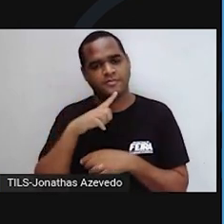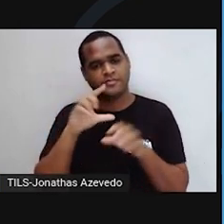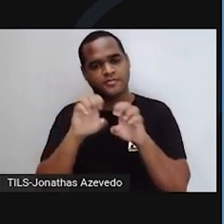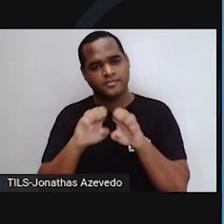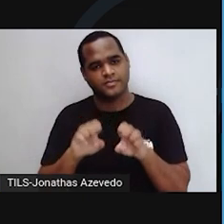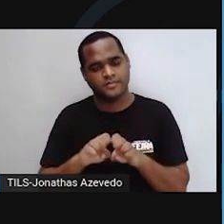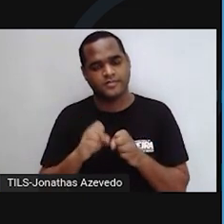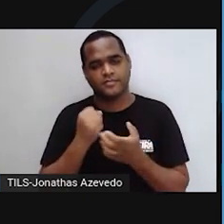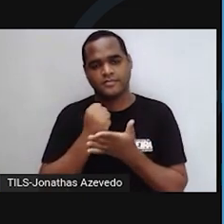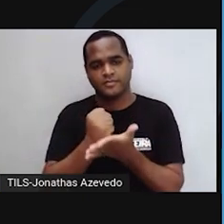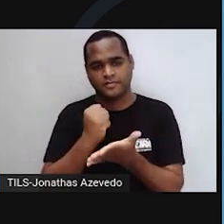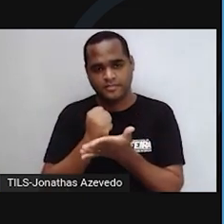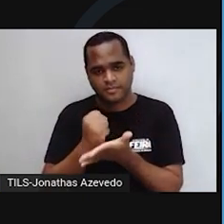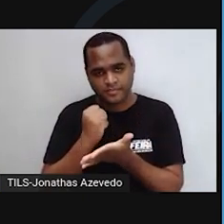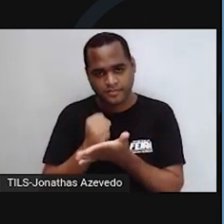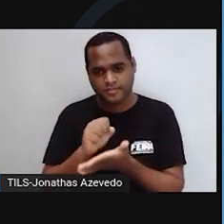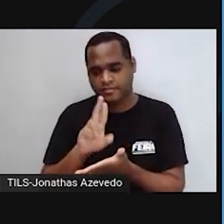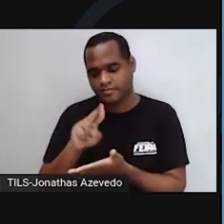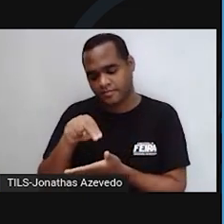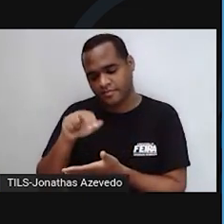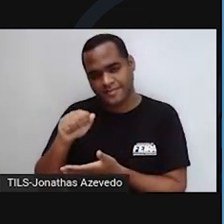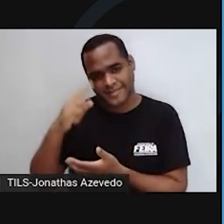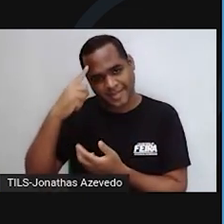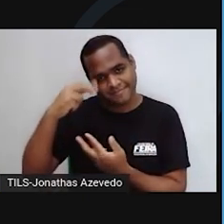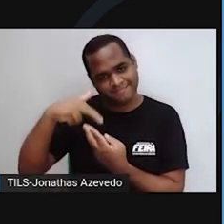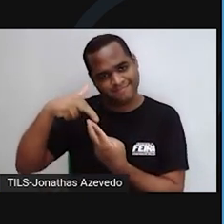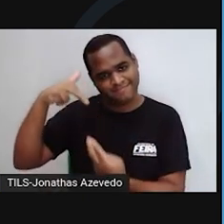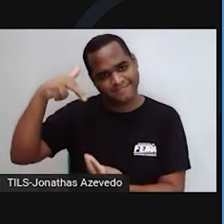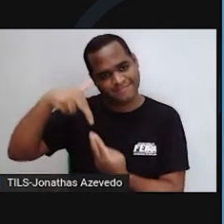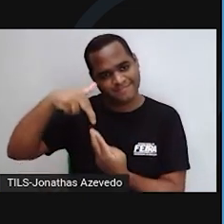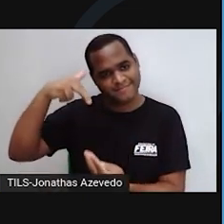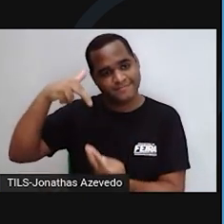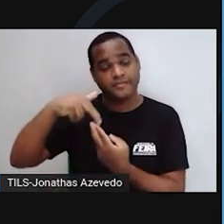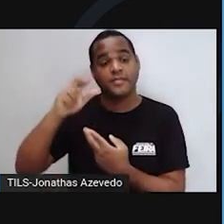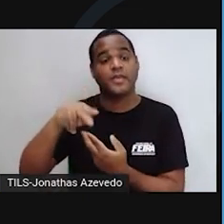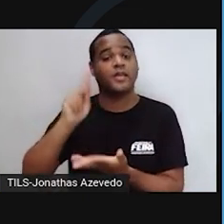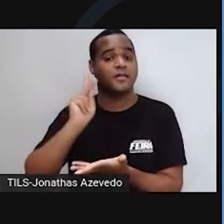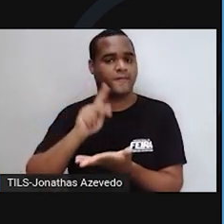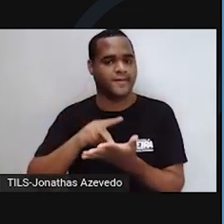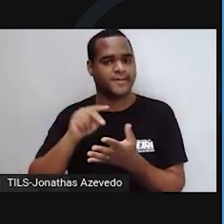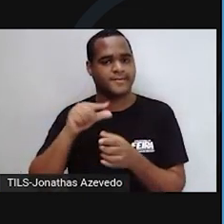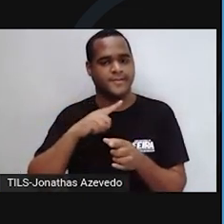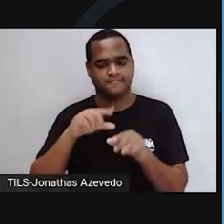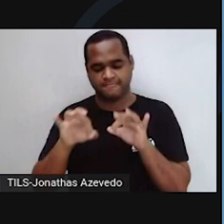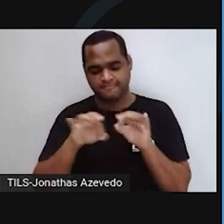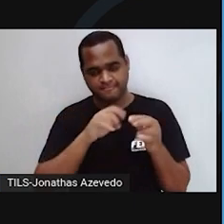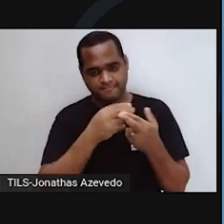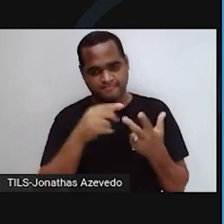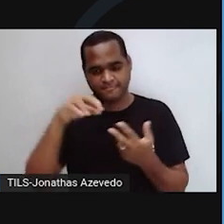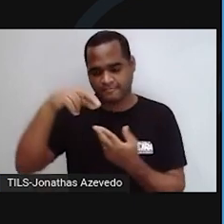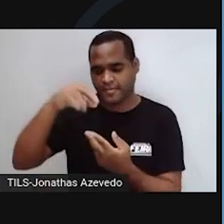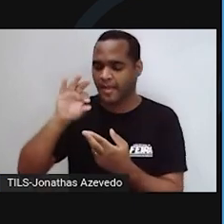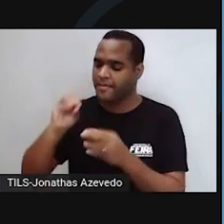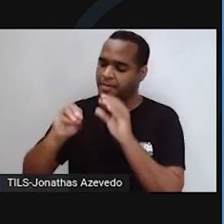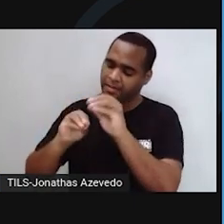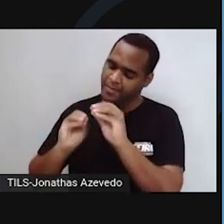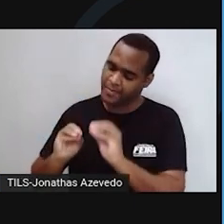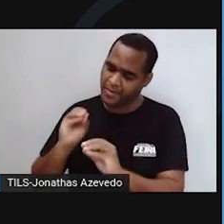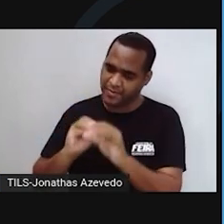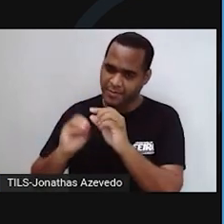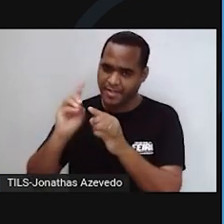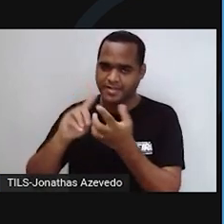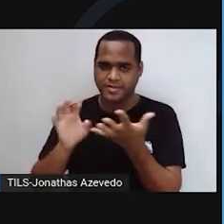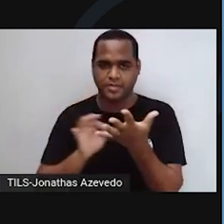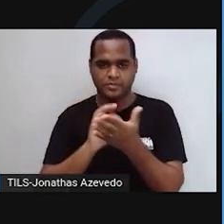é auxiliar na produção de RNA. Além disso, ele armazena esse material e coordena os processos de reprodução celular,